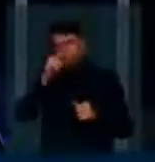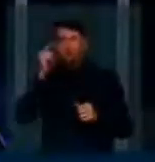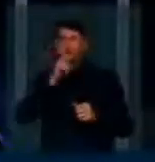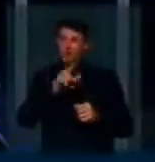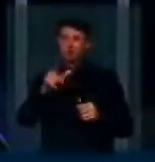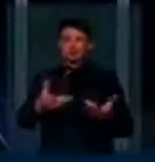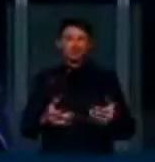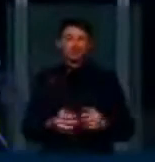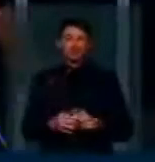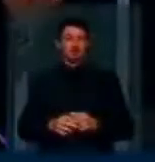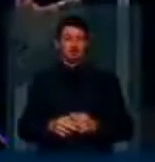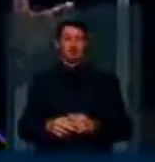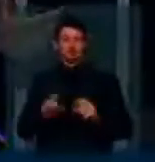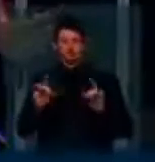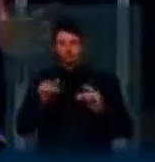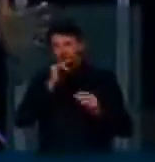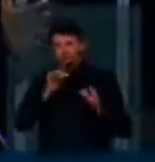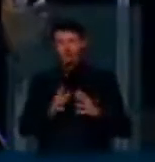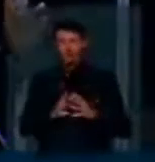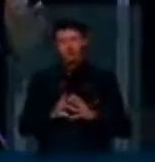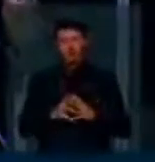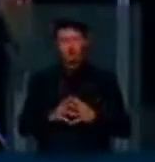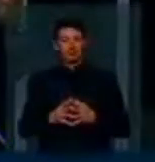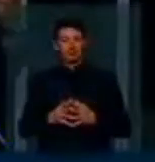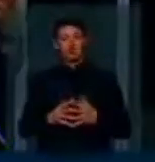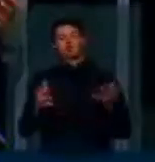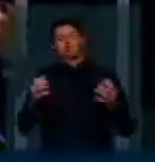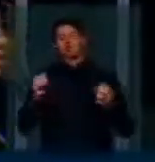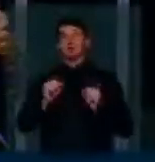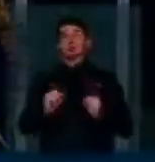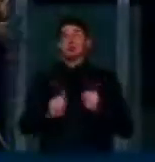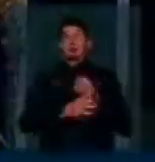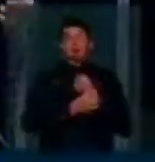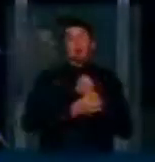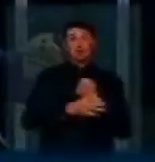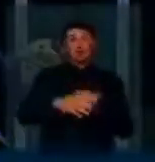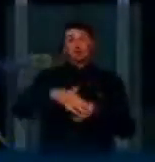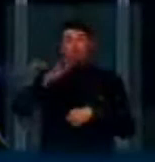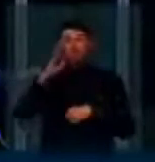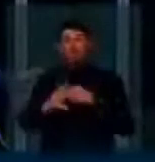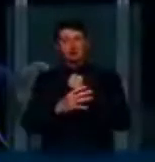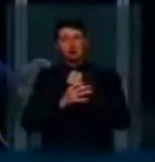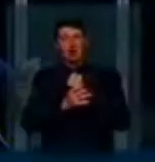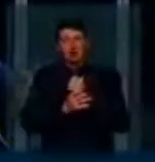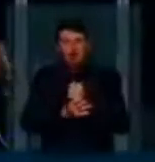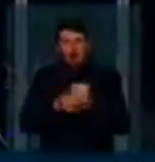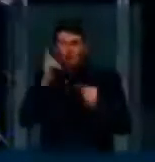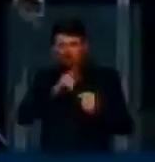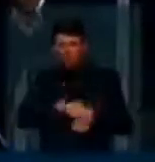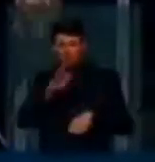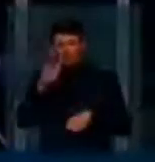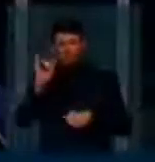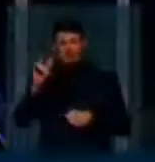Apenas para citar um exemplo, nós poderíamos garantir muito mais segurança se todas as ligações